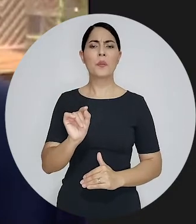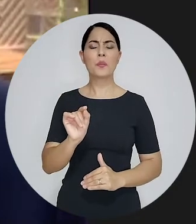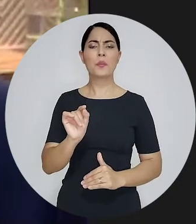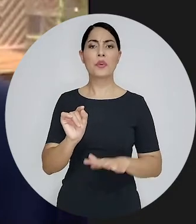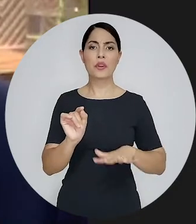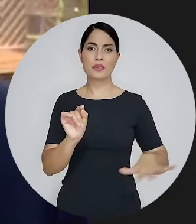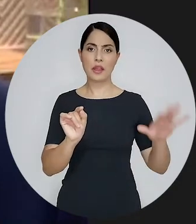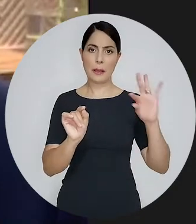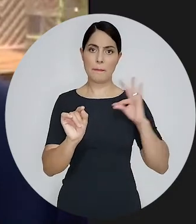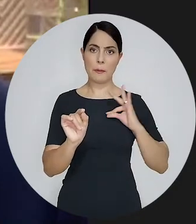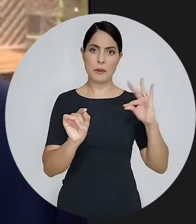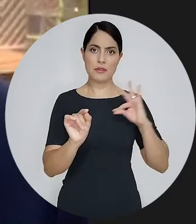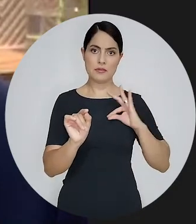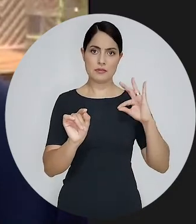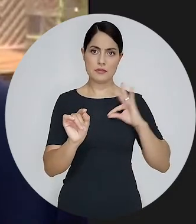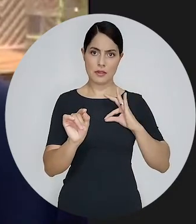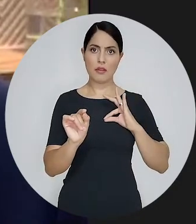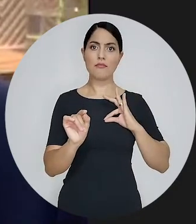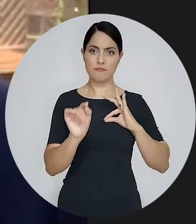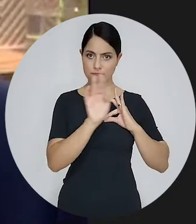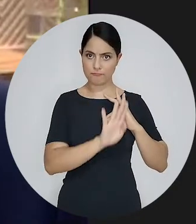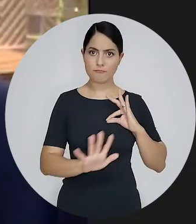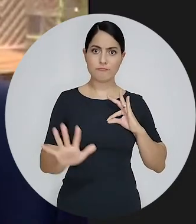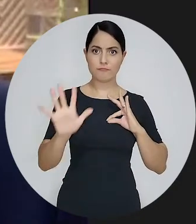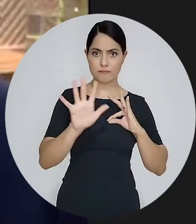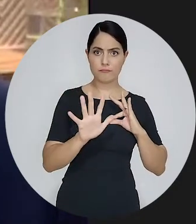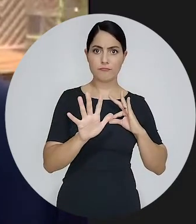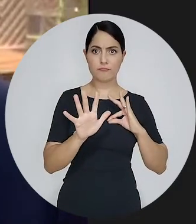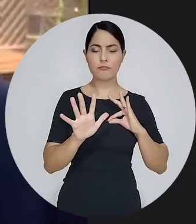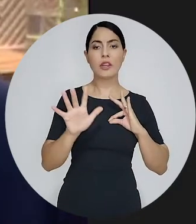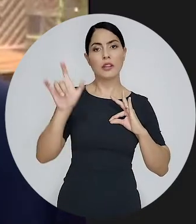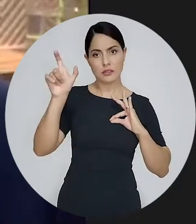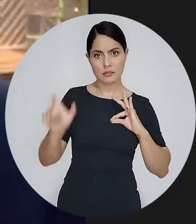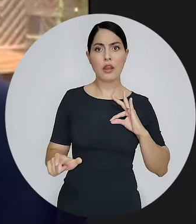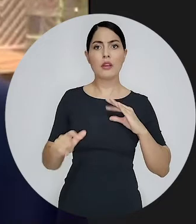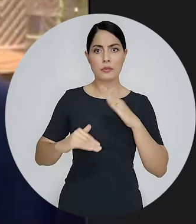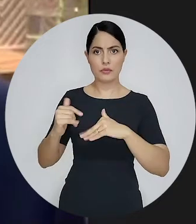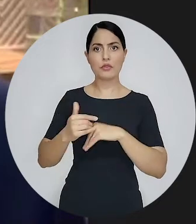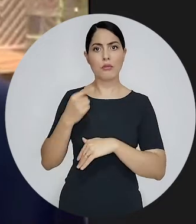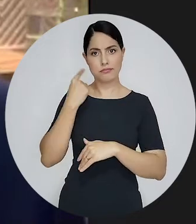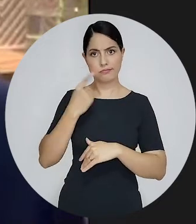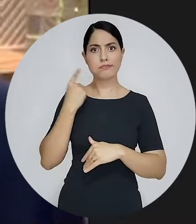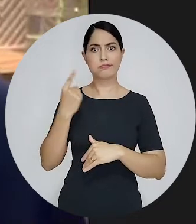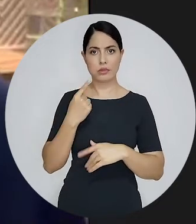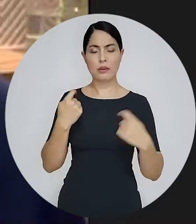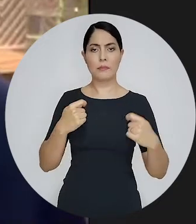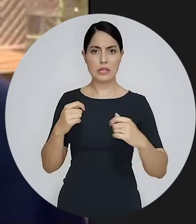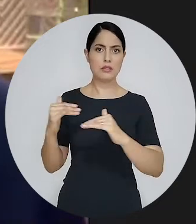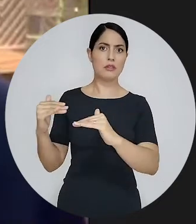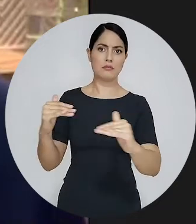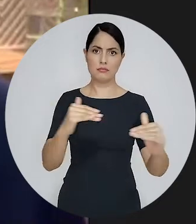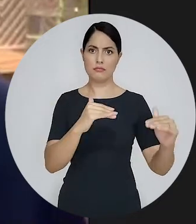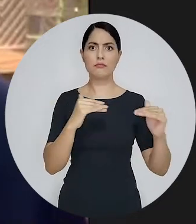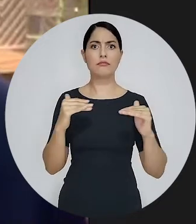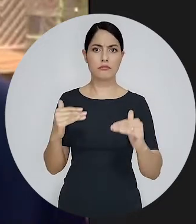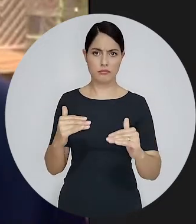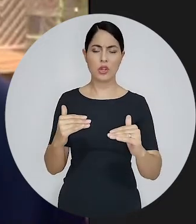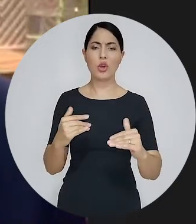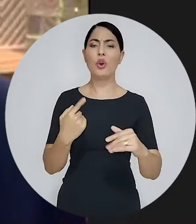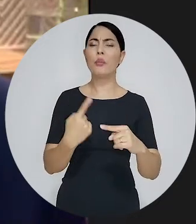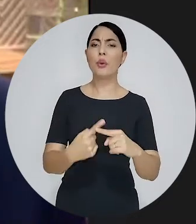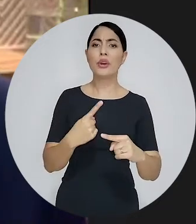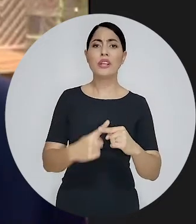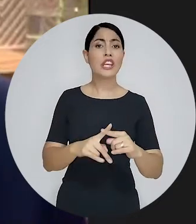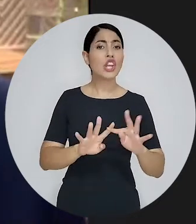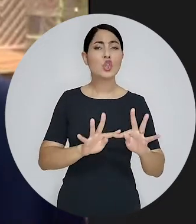entre as forças policiais do Brasil com e para a advocacia. O que nós queremos é